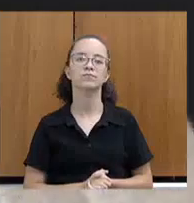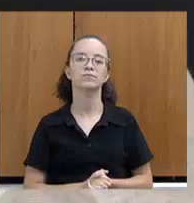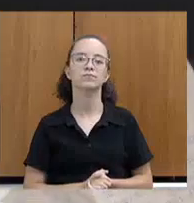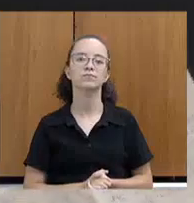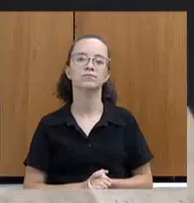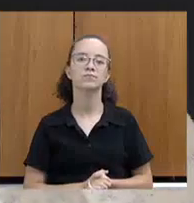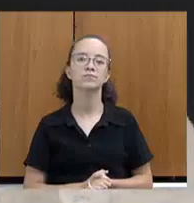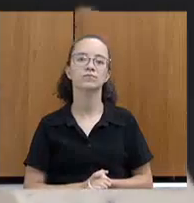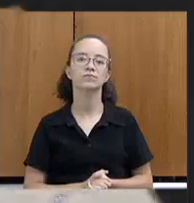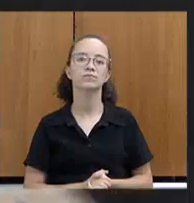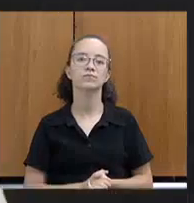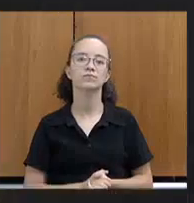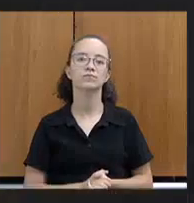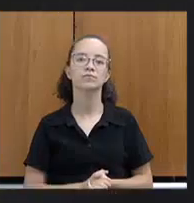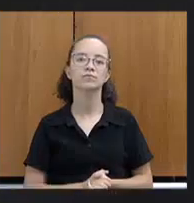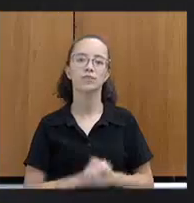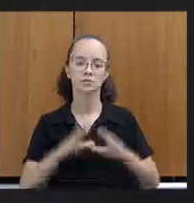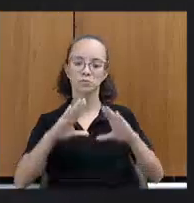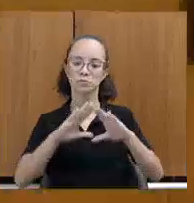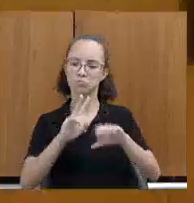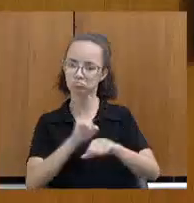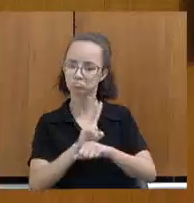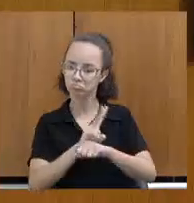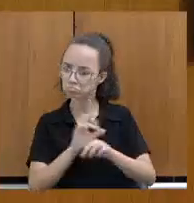A Assembleia Fiscalista concluiu, não é?